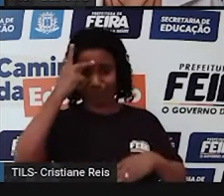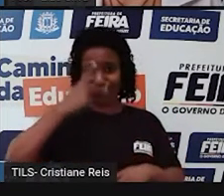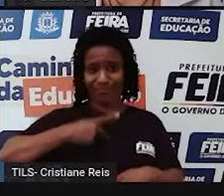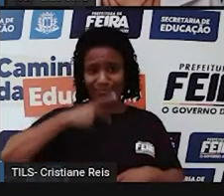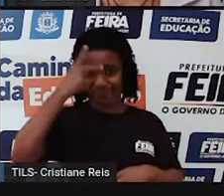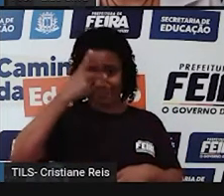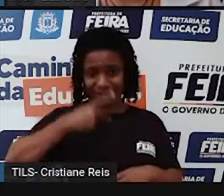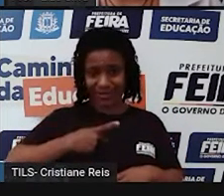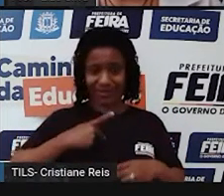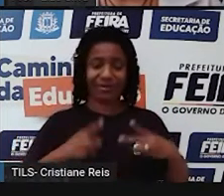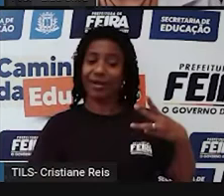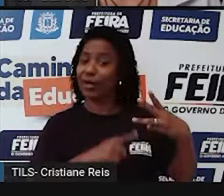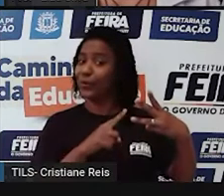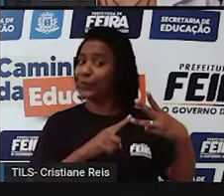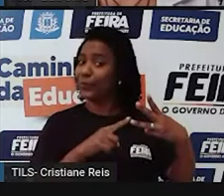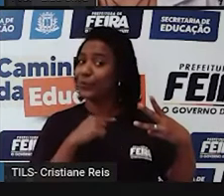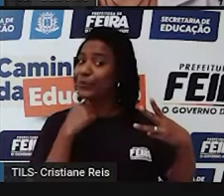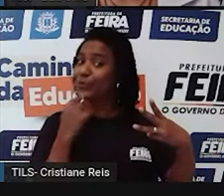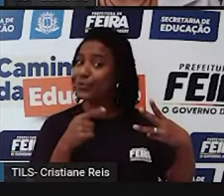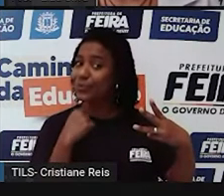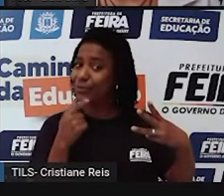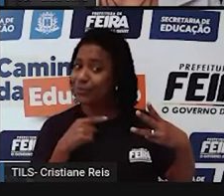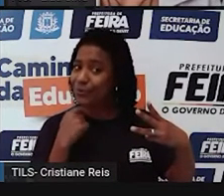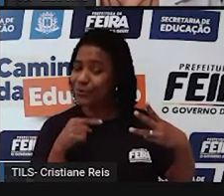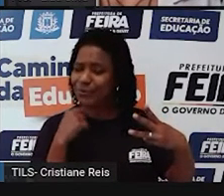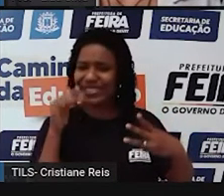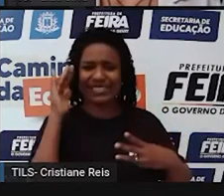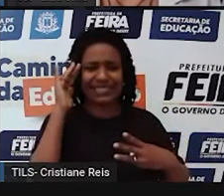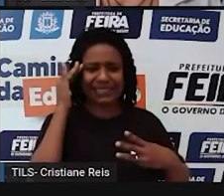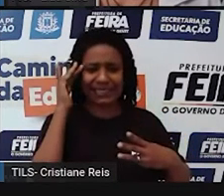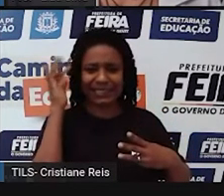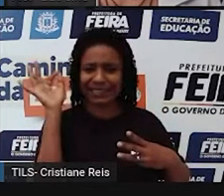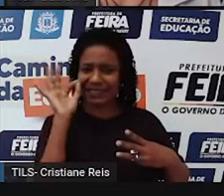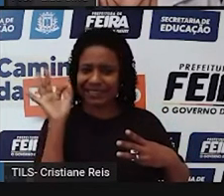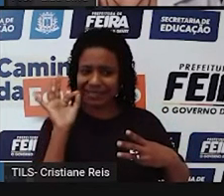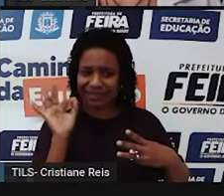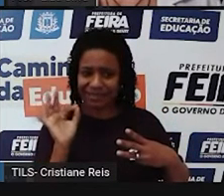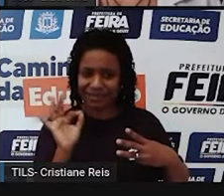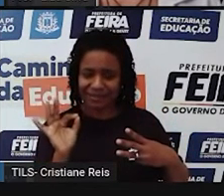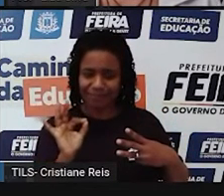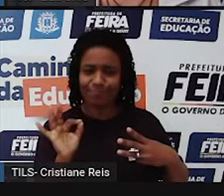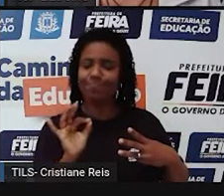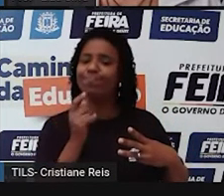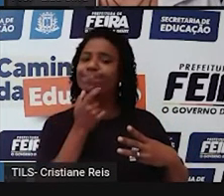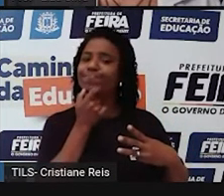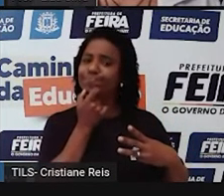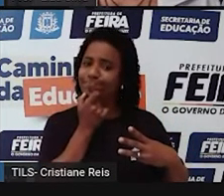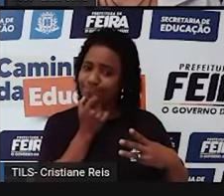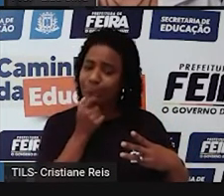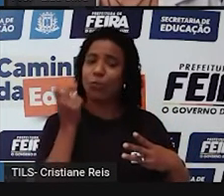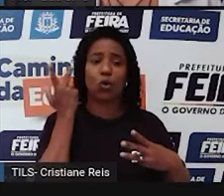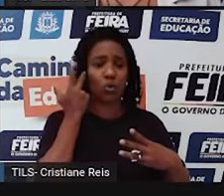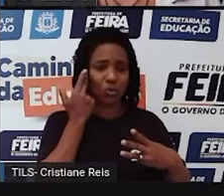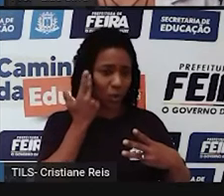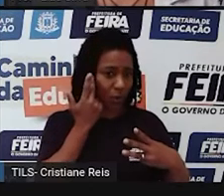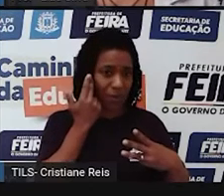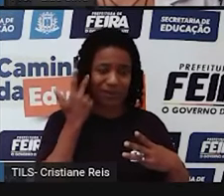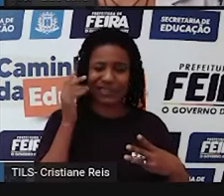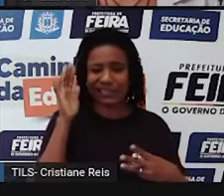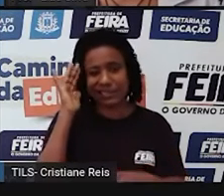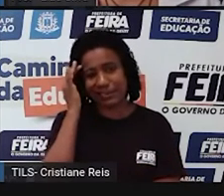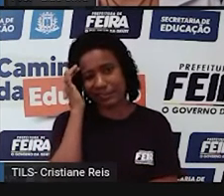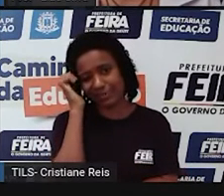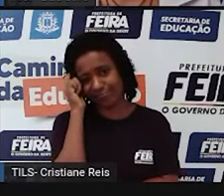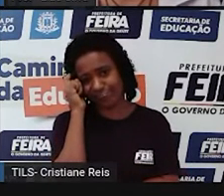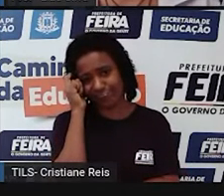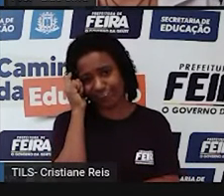aquelas doubts, aquelas dúvidas que surgem durante a aula, que é muito natural quando a gente